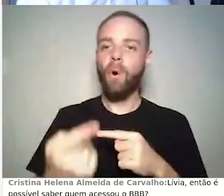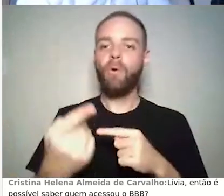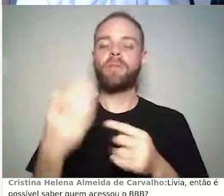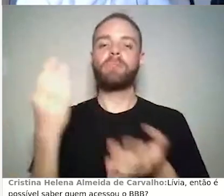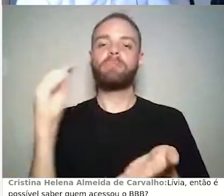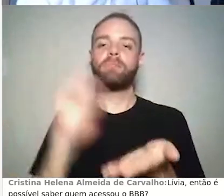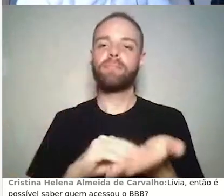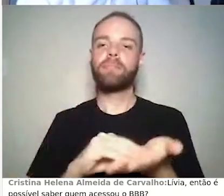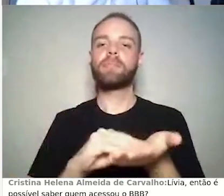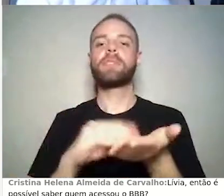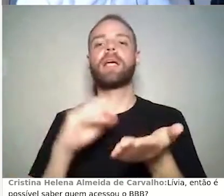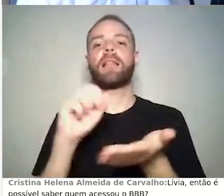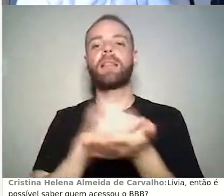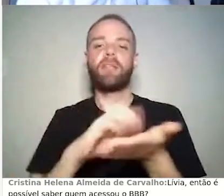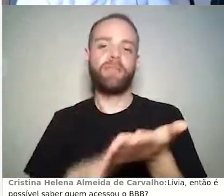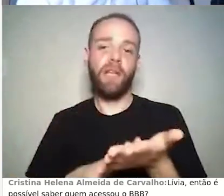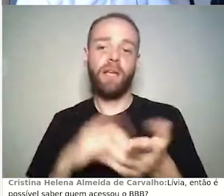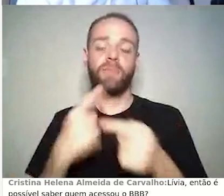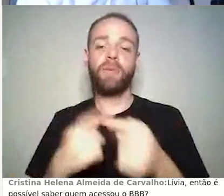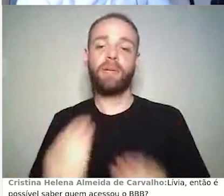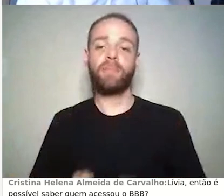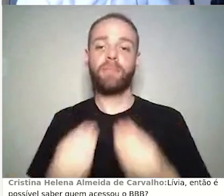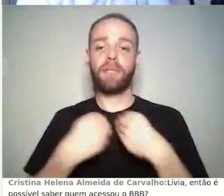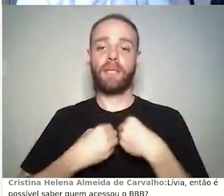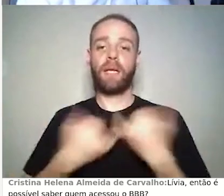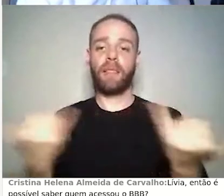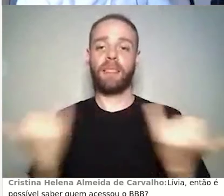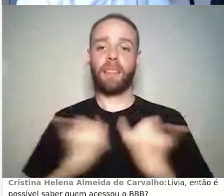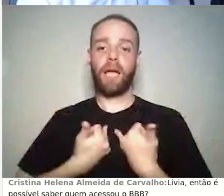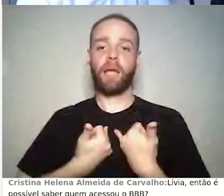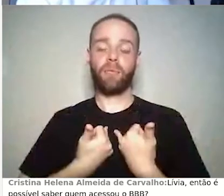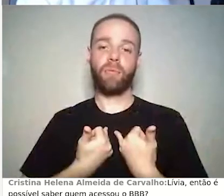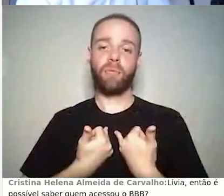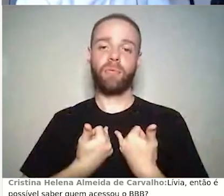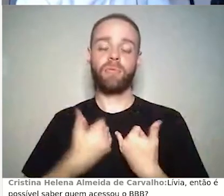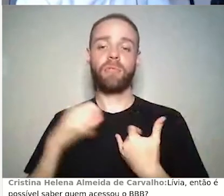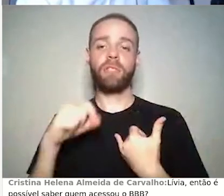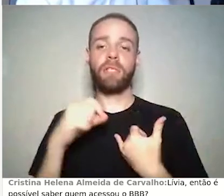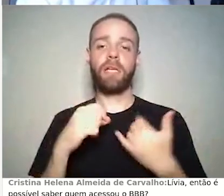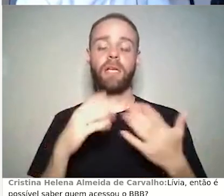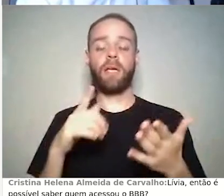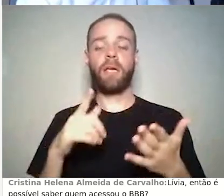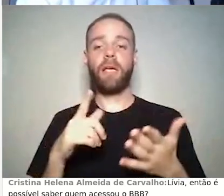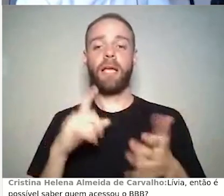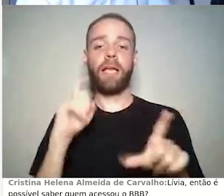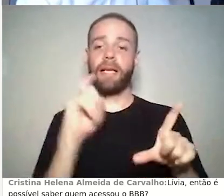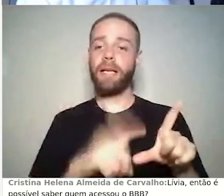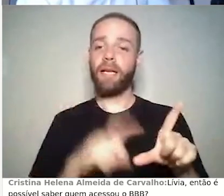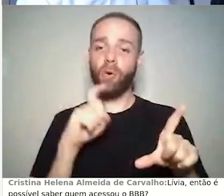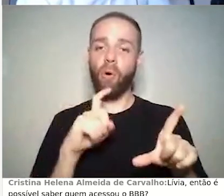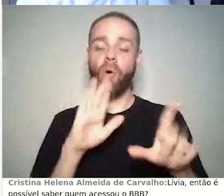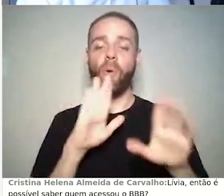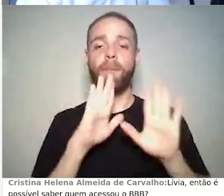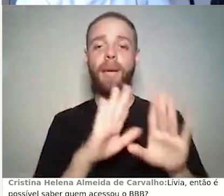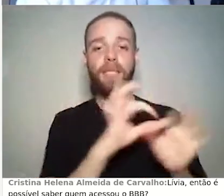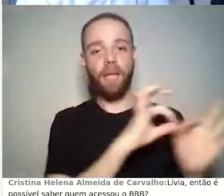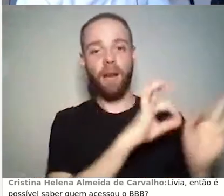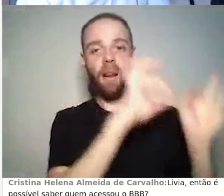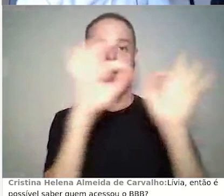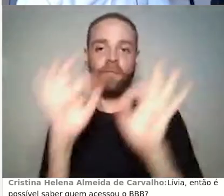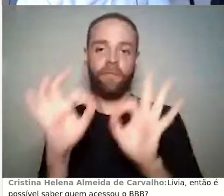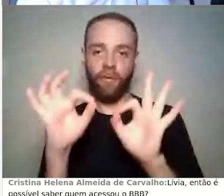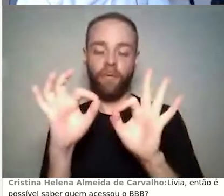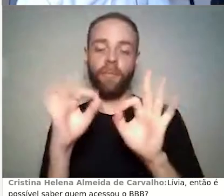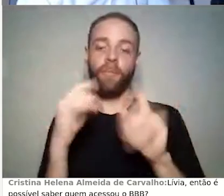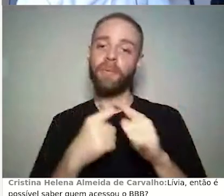aí nos dá um dado, porque foi a pergunta da Edileuza, de que ele não só clicou, mas que ele assistiu, porque se ele só